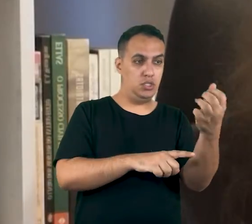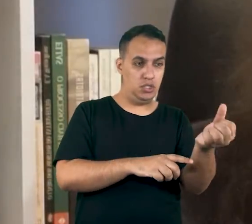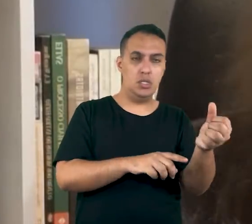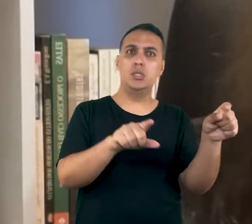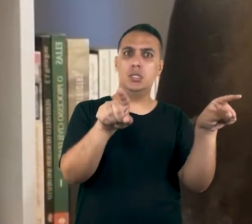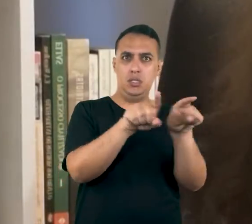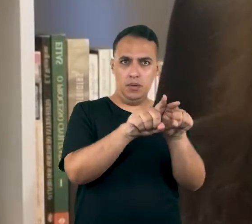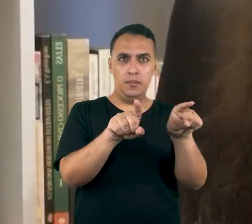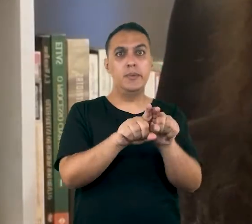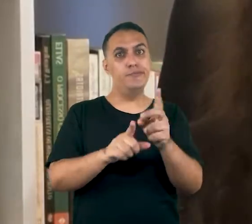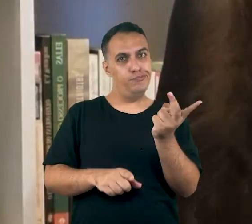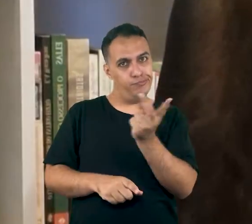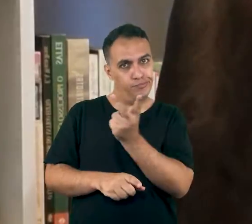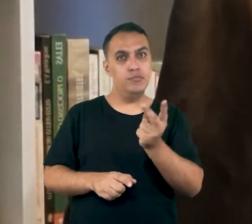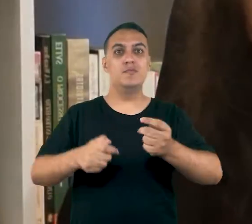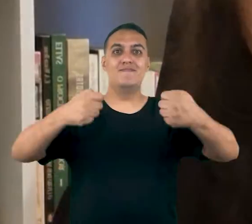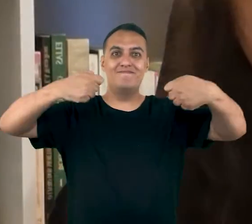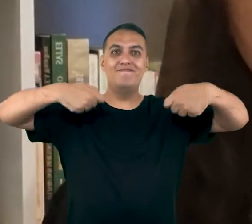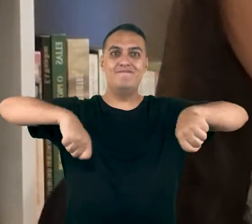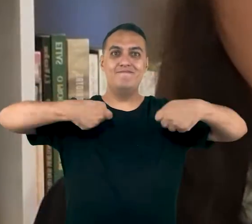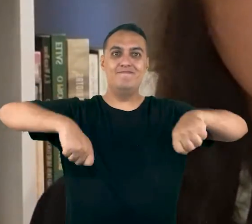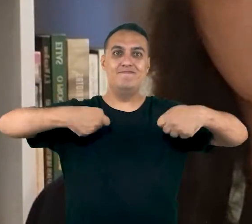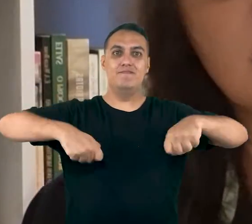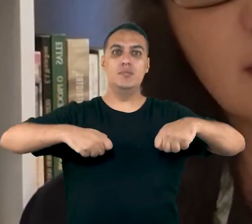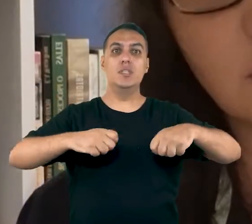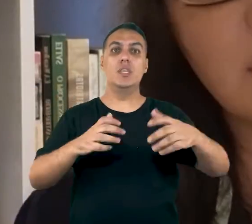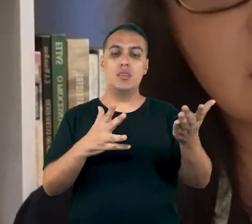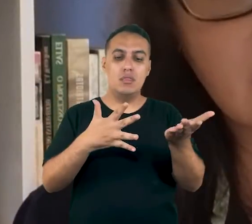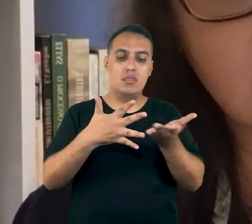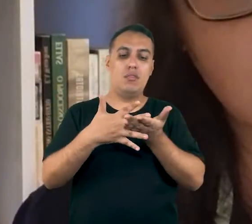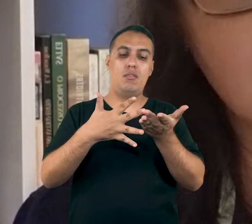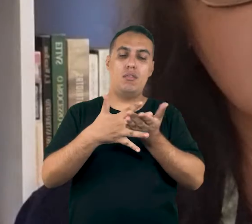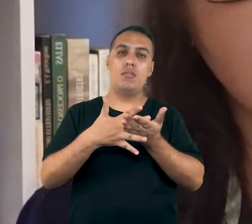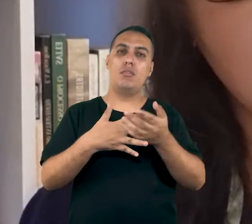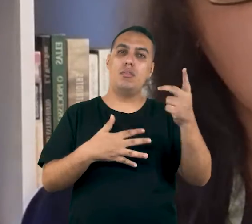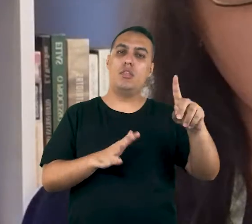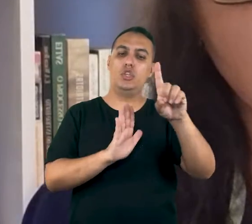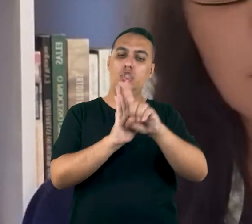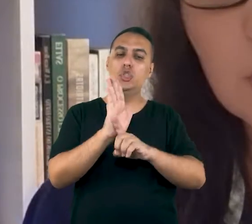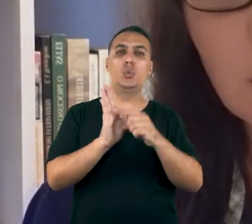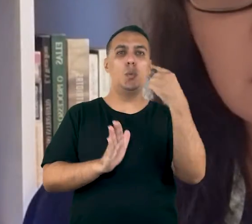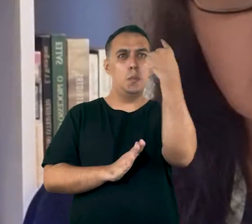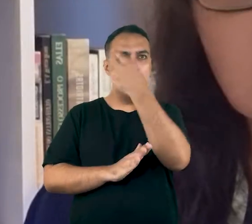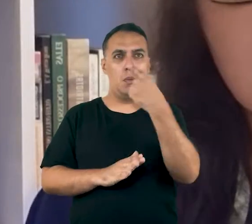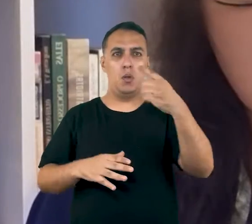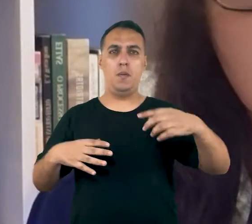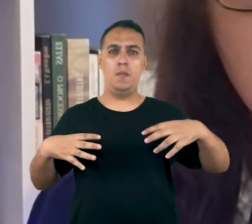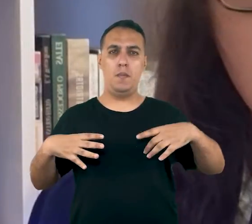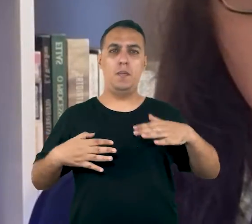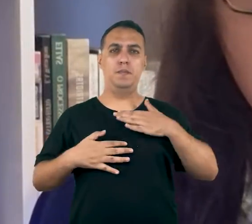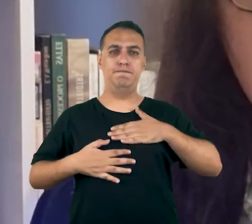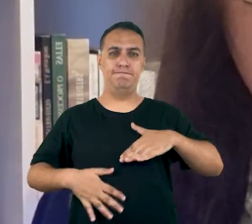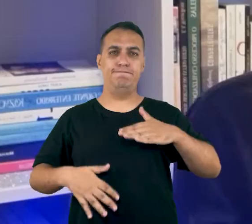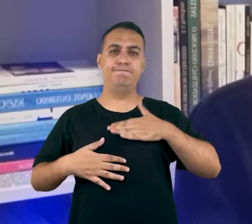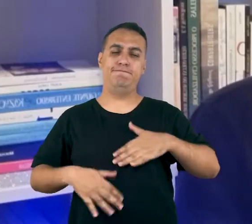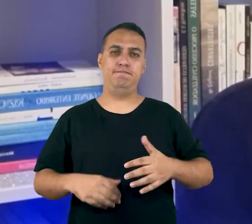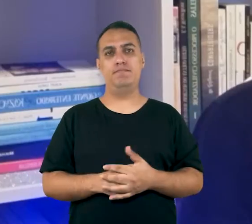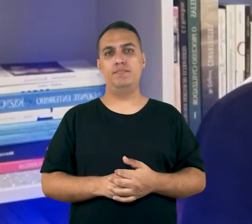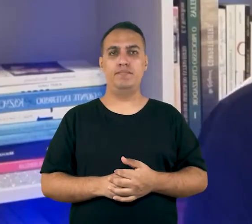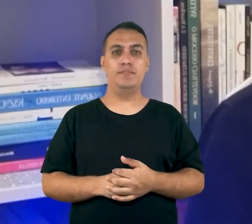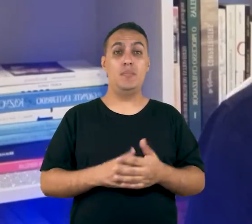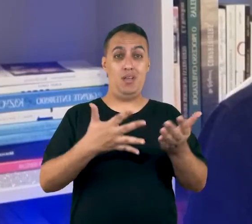36. Nas duas ele precisa ter resguardado esse direito de uma hora de intervalo entre a jornada.